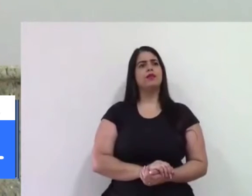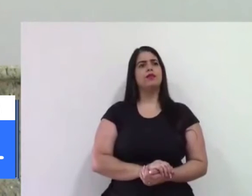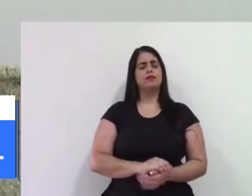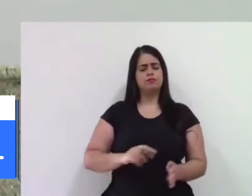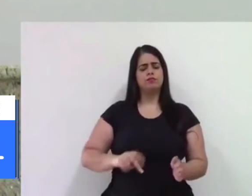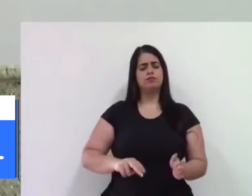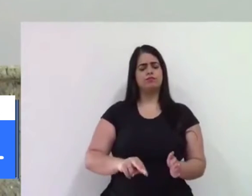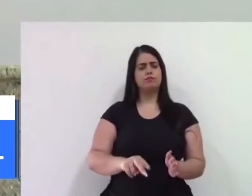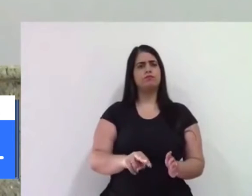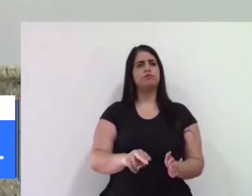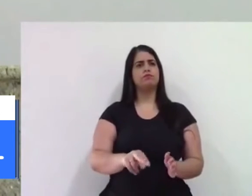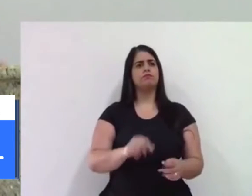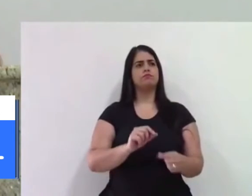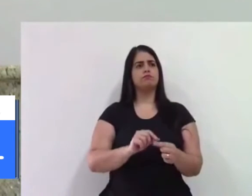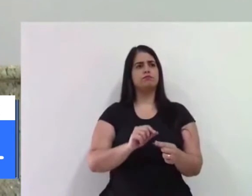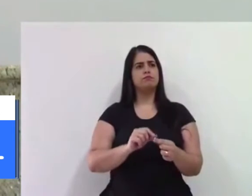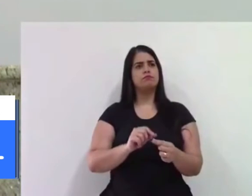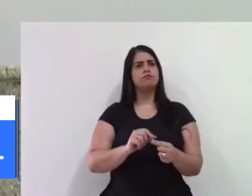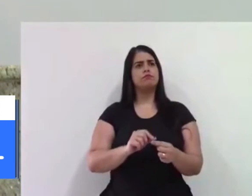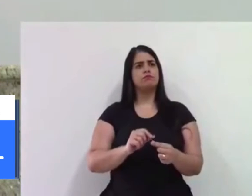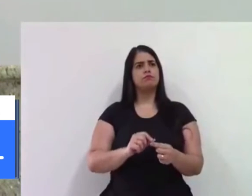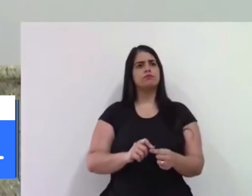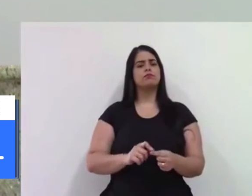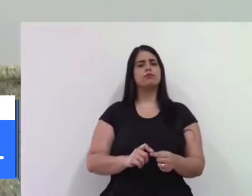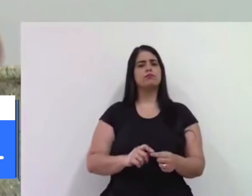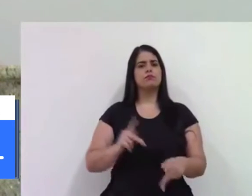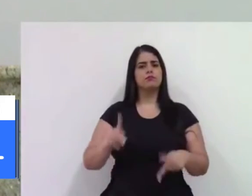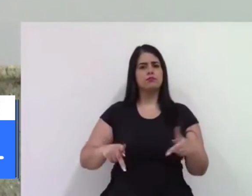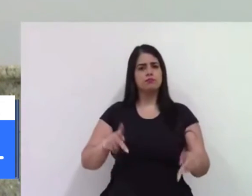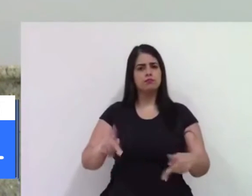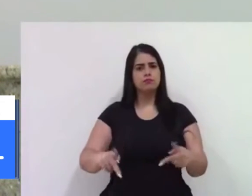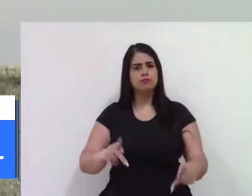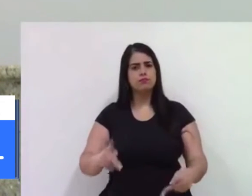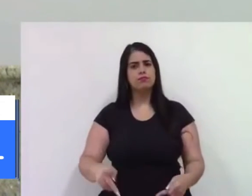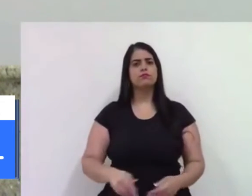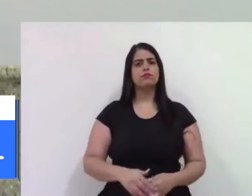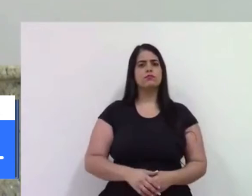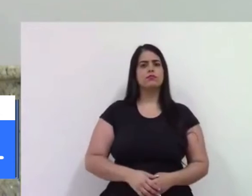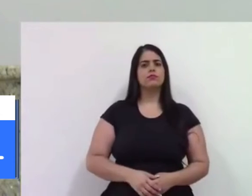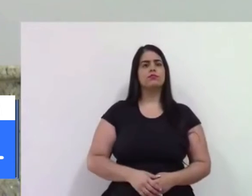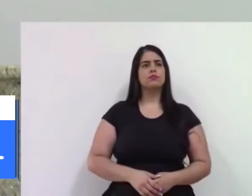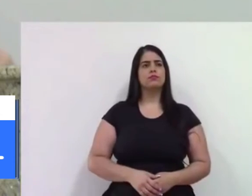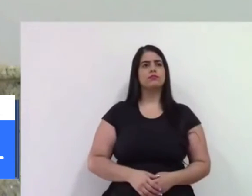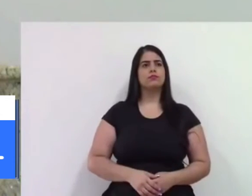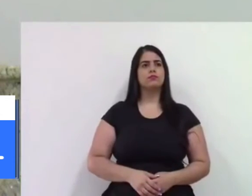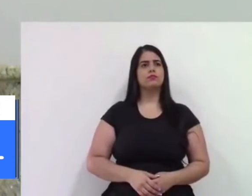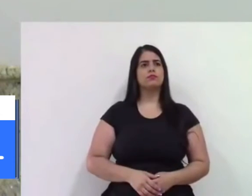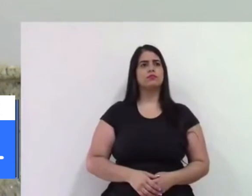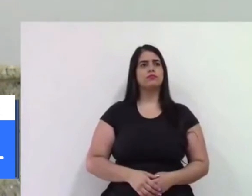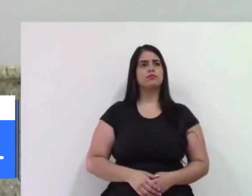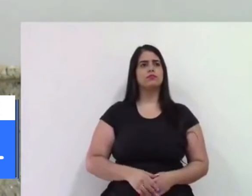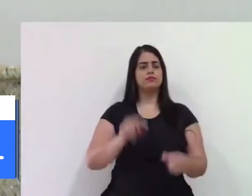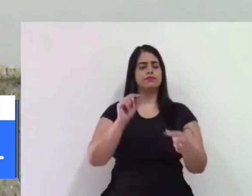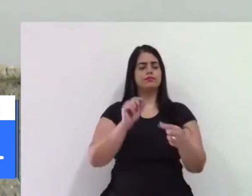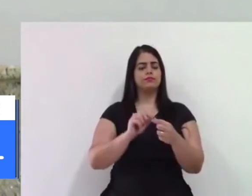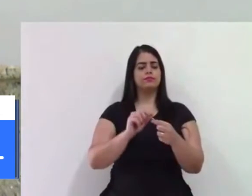sendo feitas, população está gostando, parabenizando, porque realmente está sendo feita.